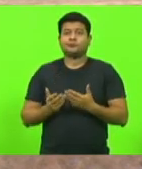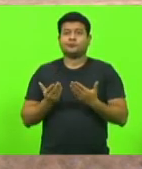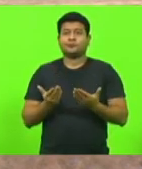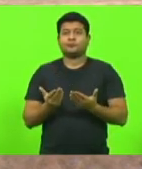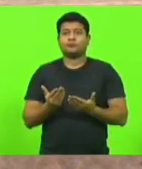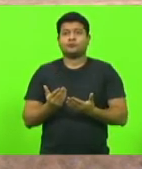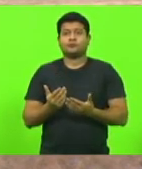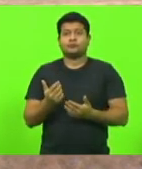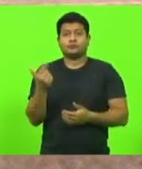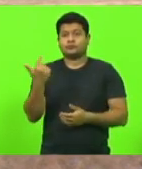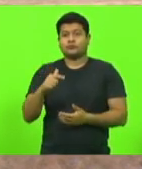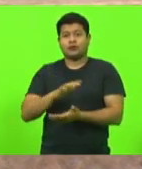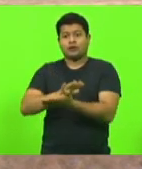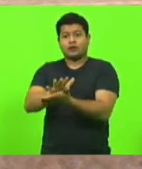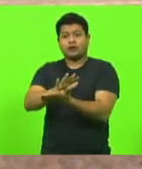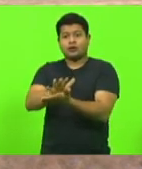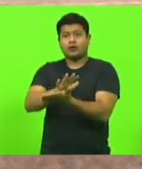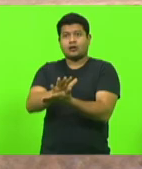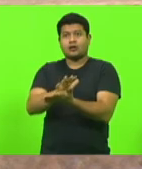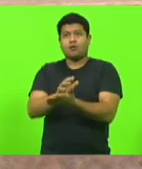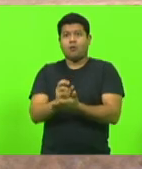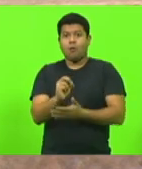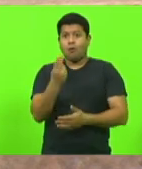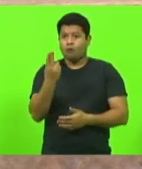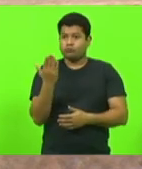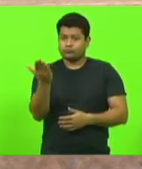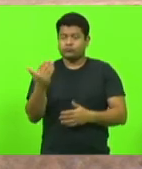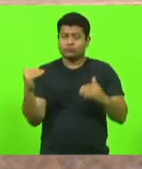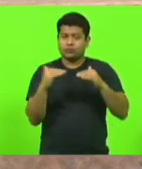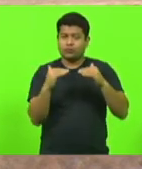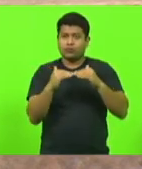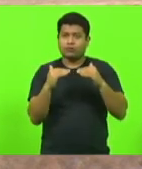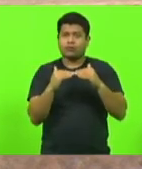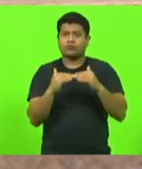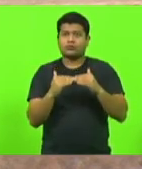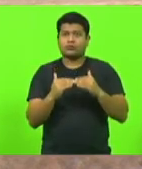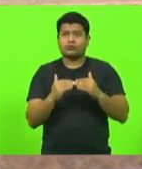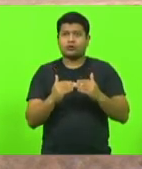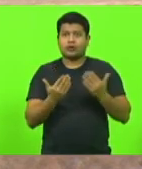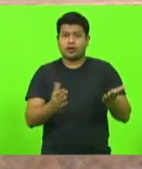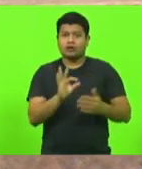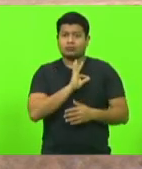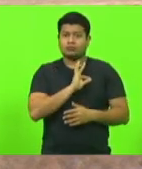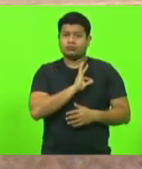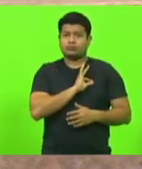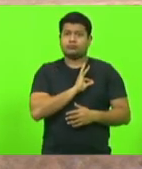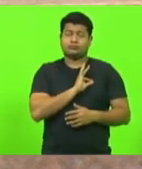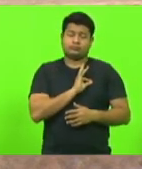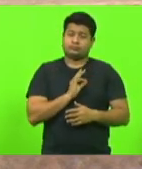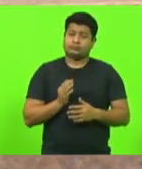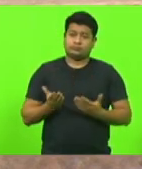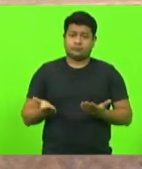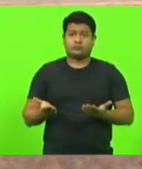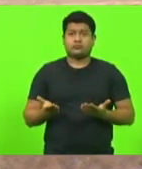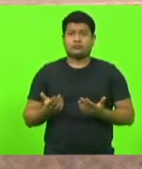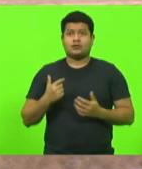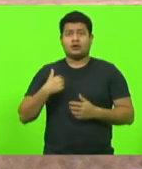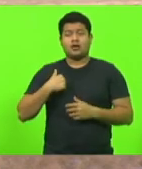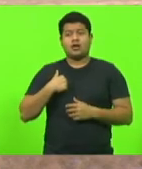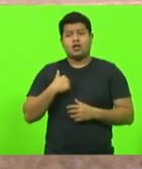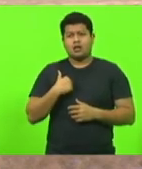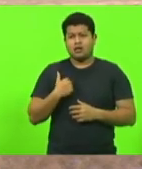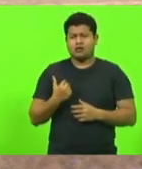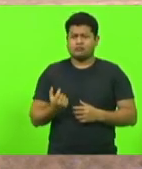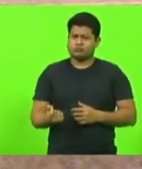tem maltrato, ou você concorda que tem maltrato quando é caso da polícia. Eu fiquei um pouco curioso com